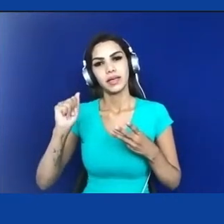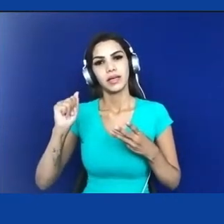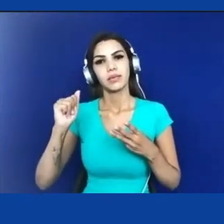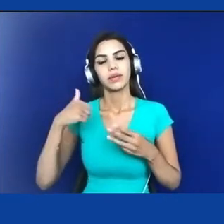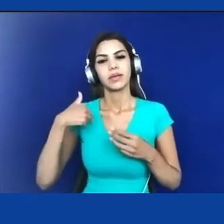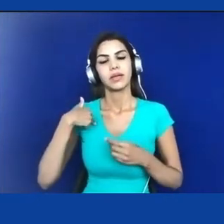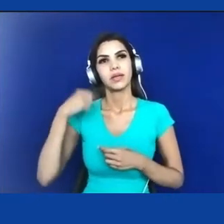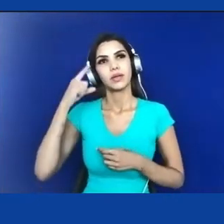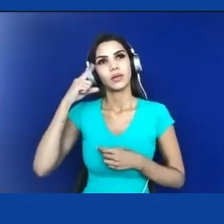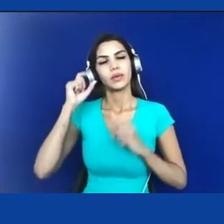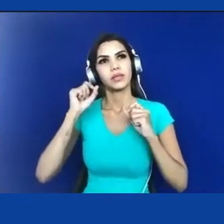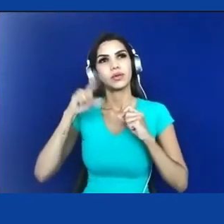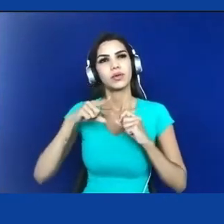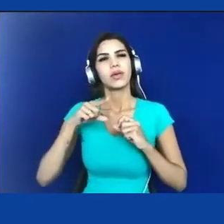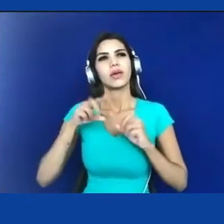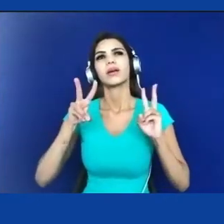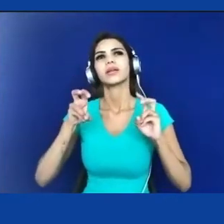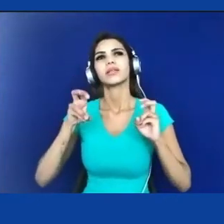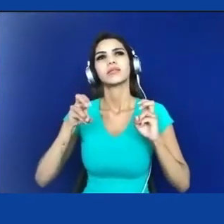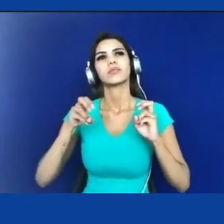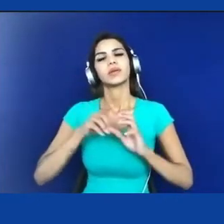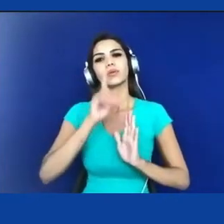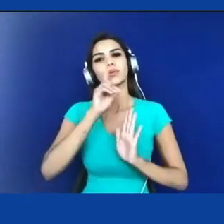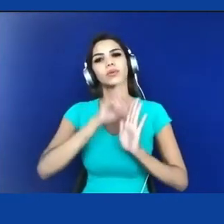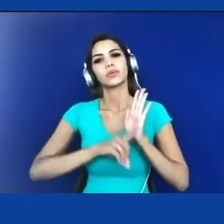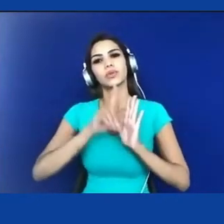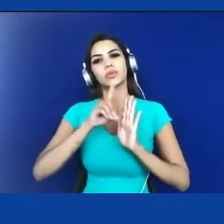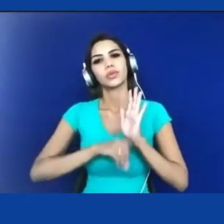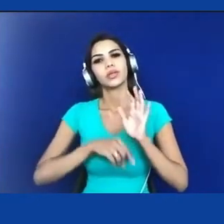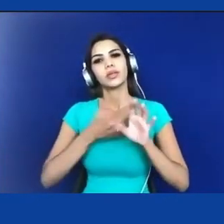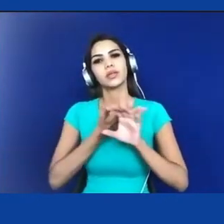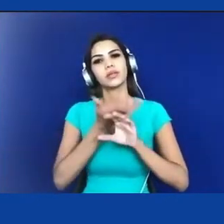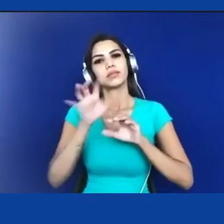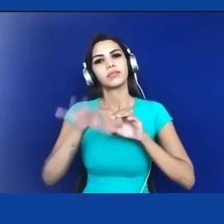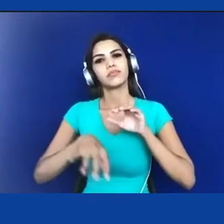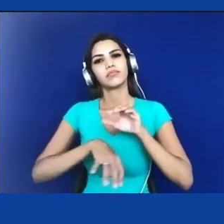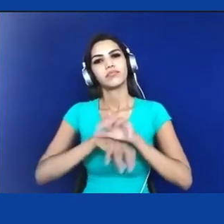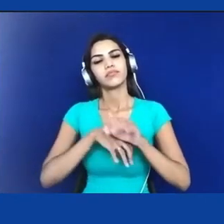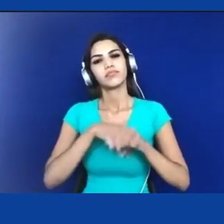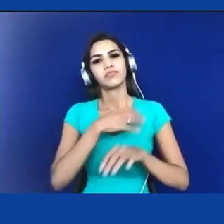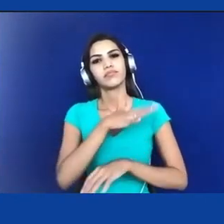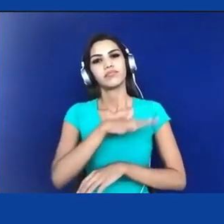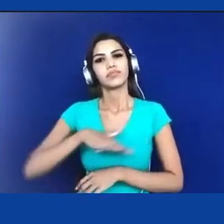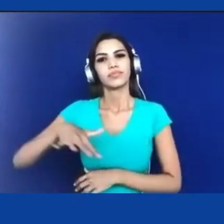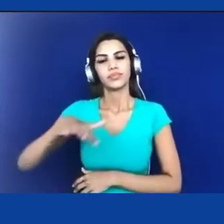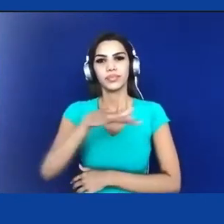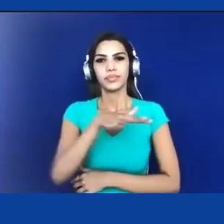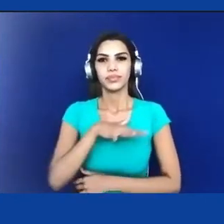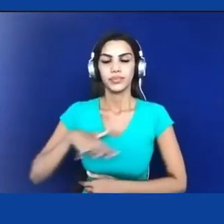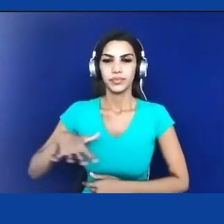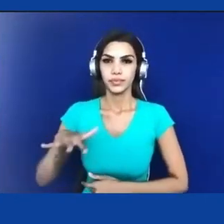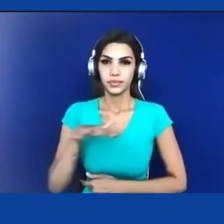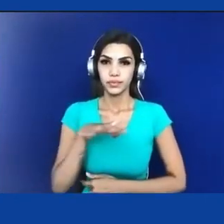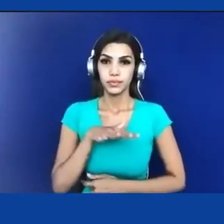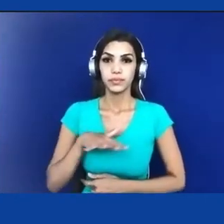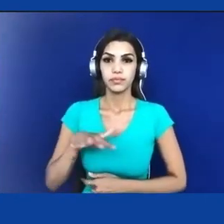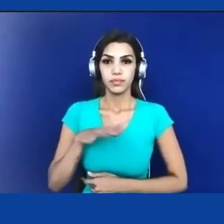aos direitos ambientais, não é? E é um pouco disso que eu vou falar aqui hoje, não é?